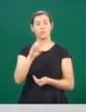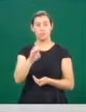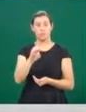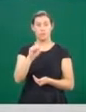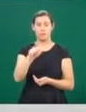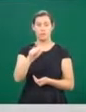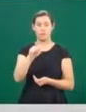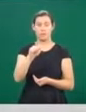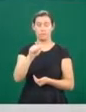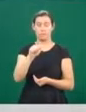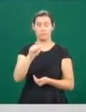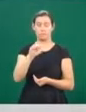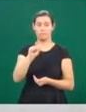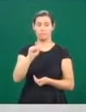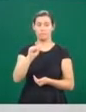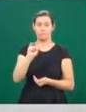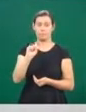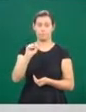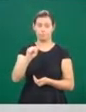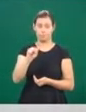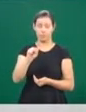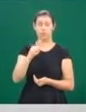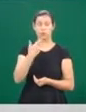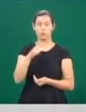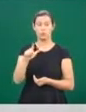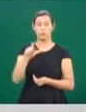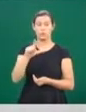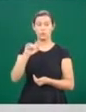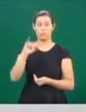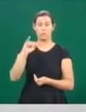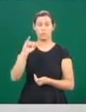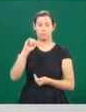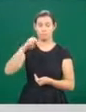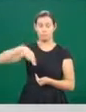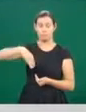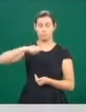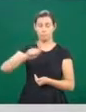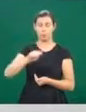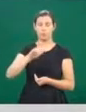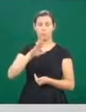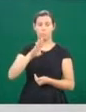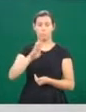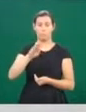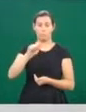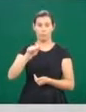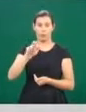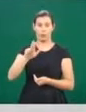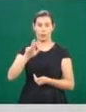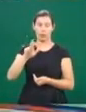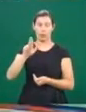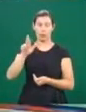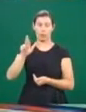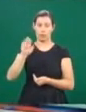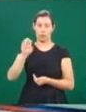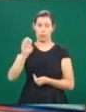negros e formam autores, e principalmente leitores identificados com a cultura afro-brasileira.